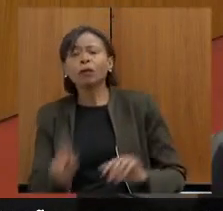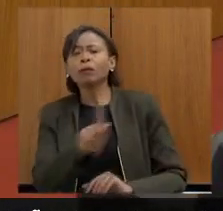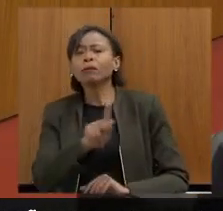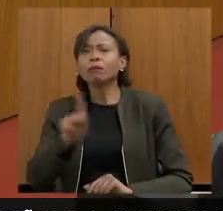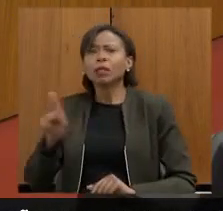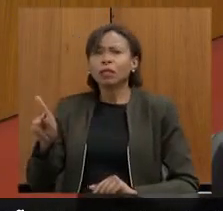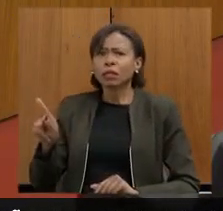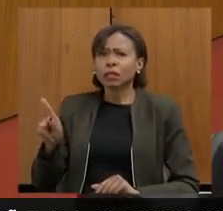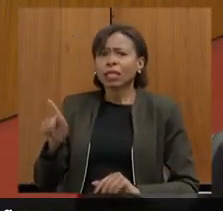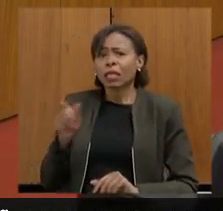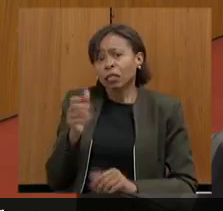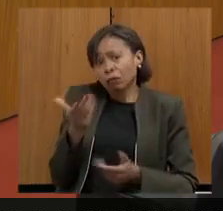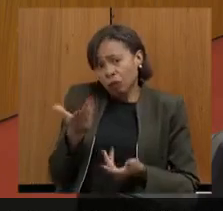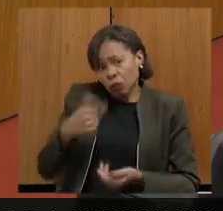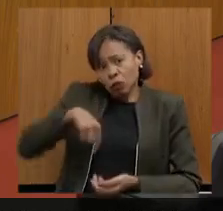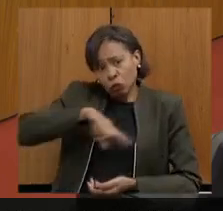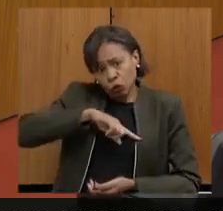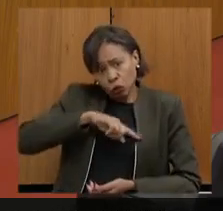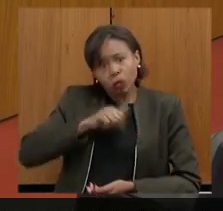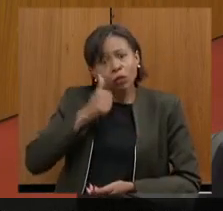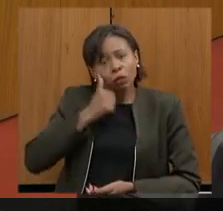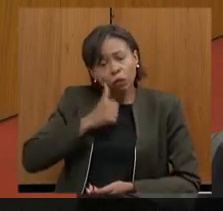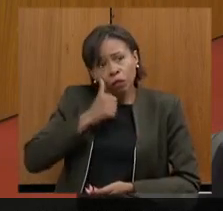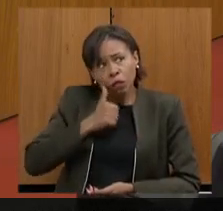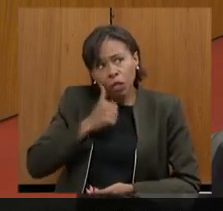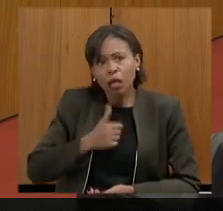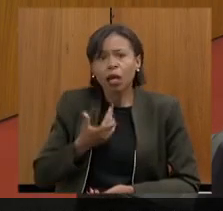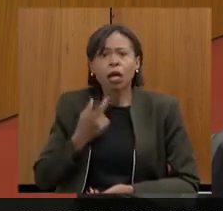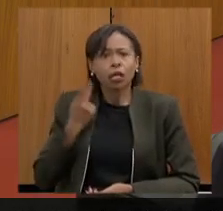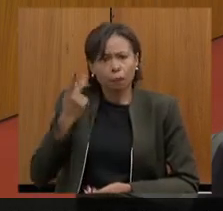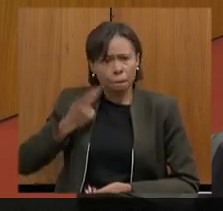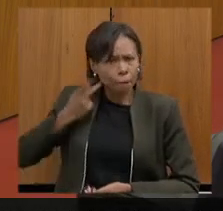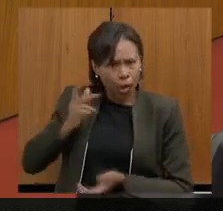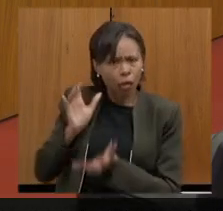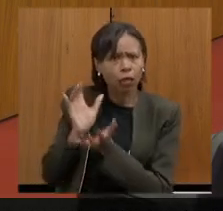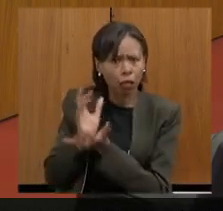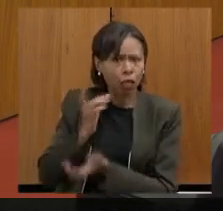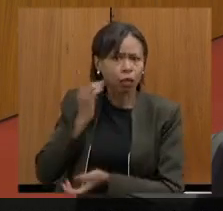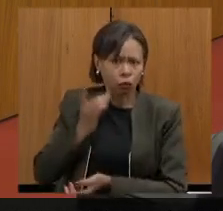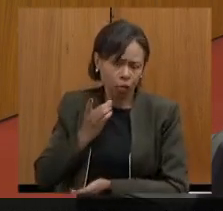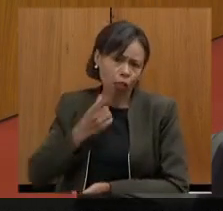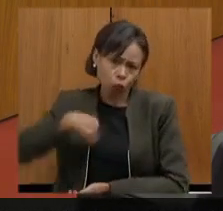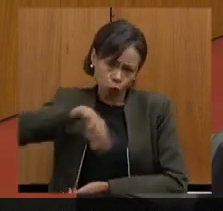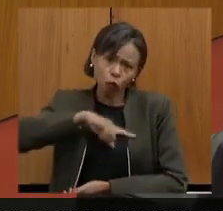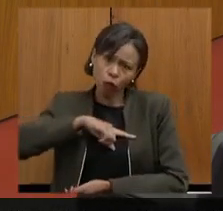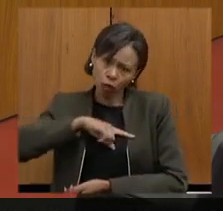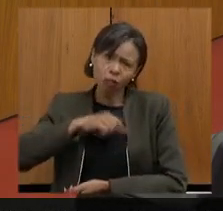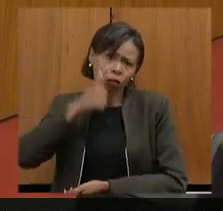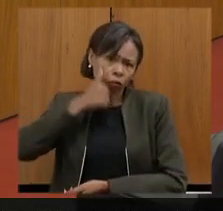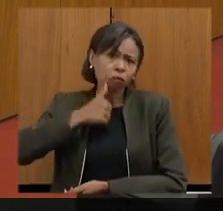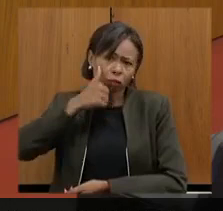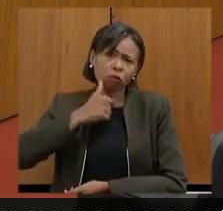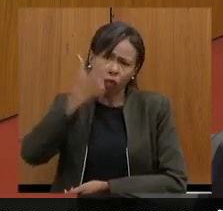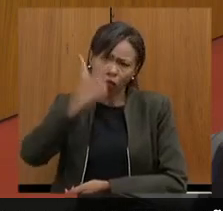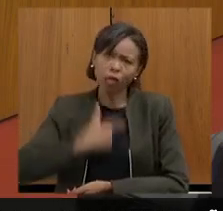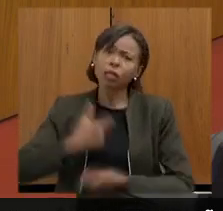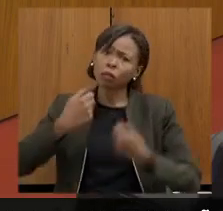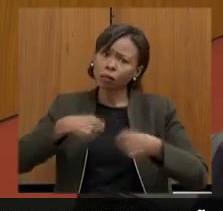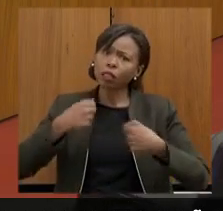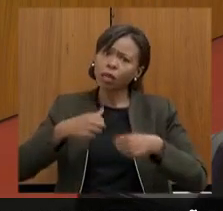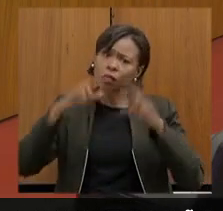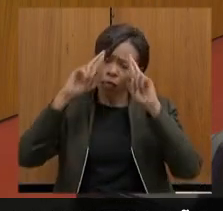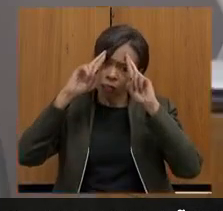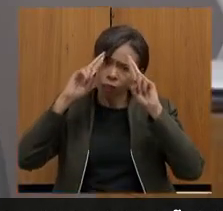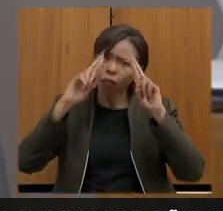assim, como mulheres, não só parlamentares, mas como mulheres também que somos, acho que a gente devia ser respeitado no